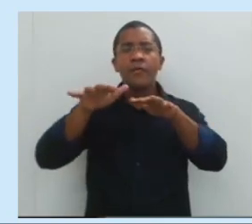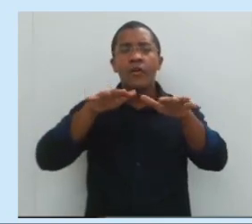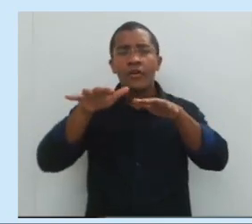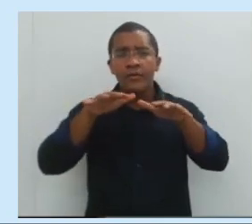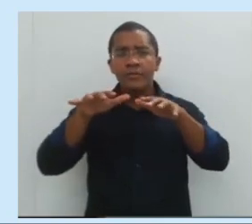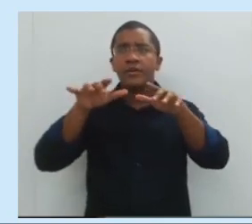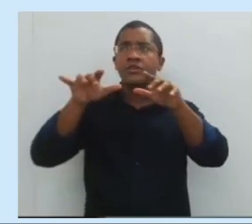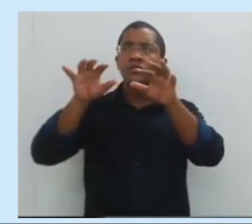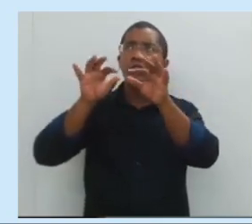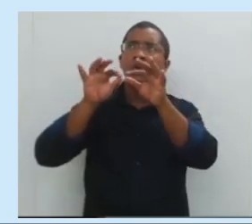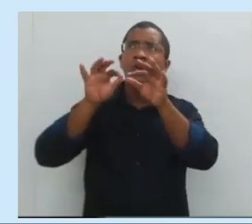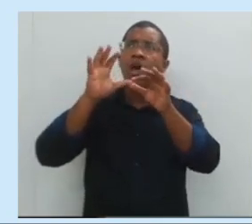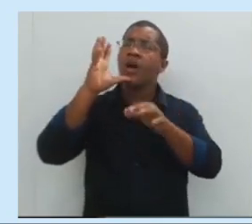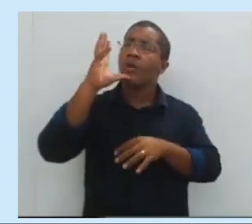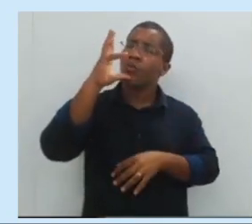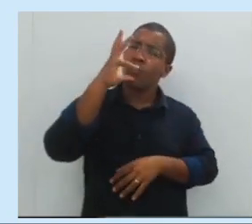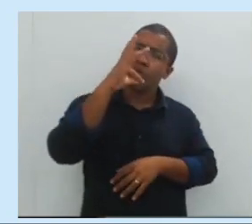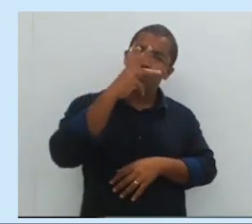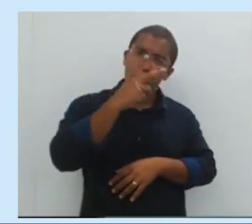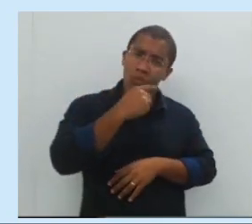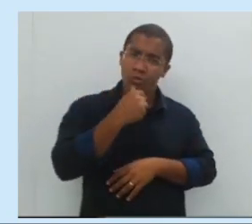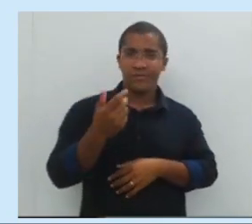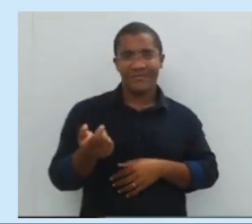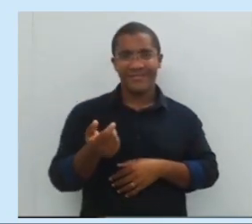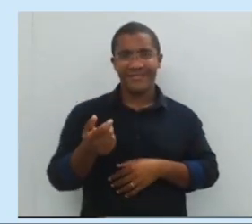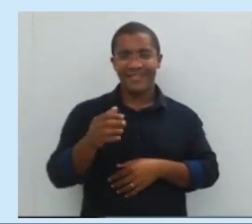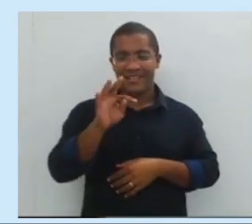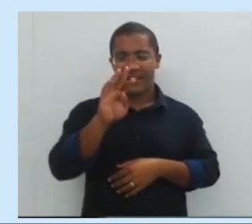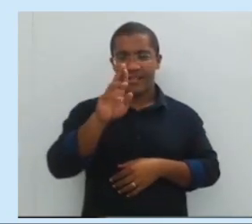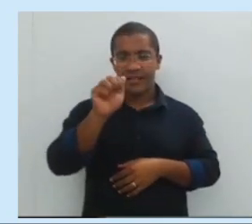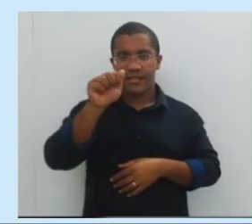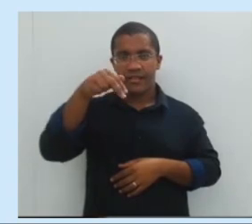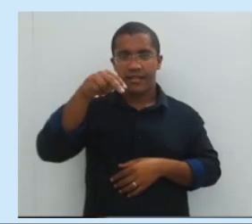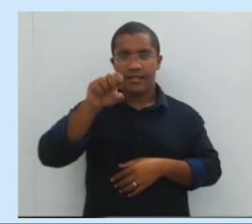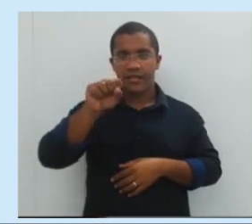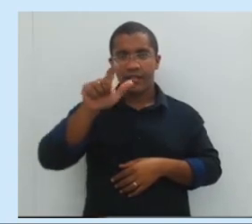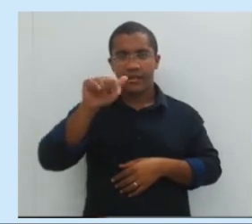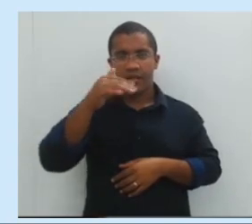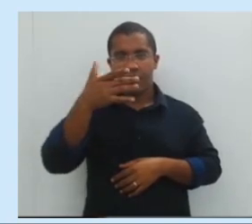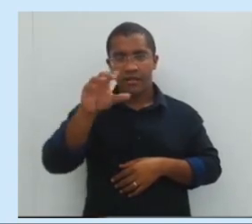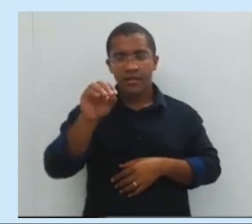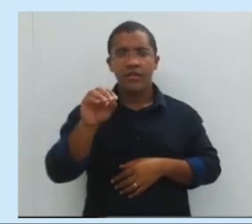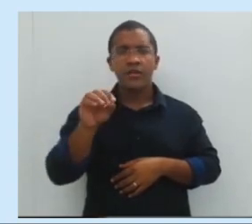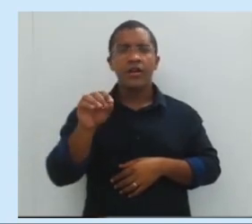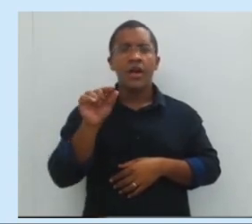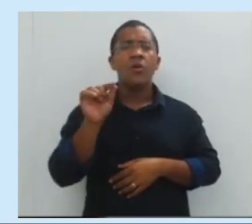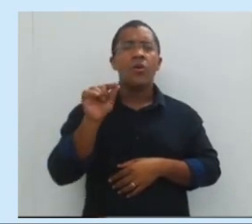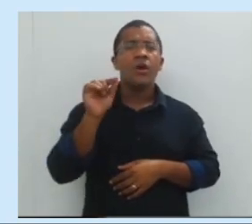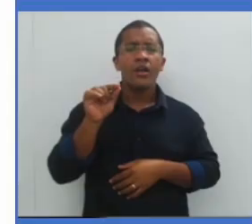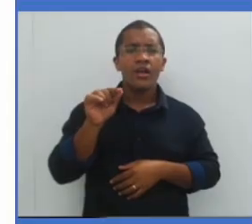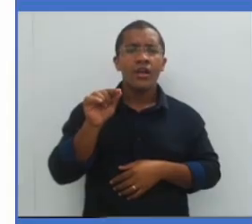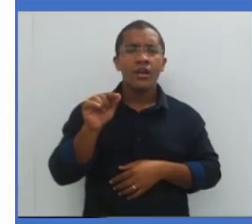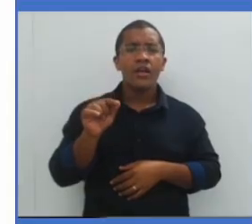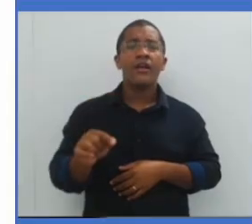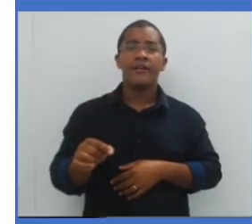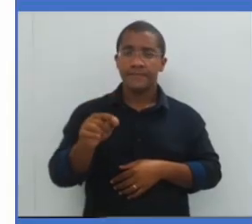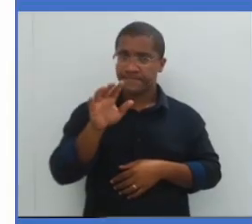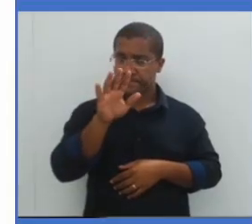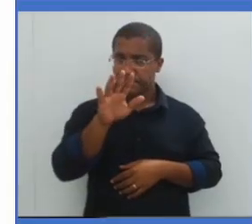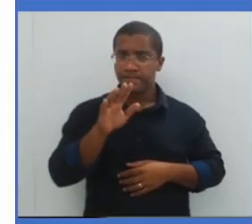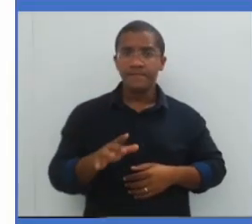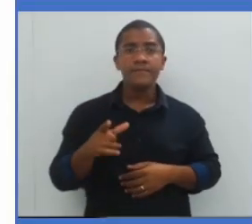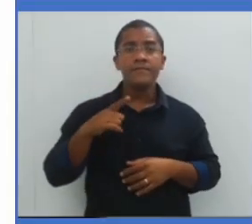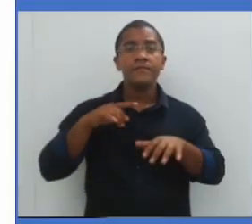que vai ser longo. Translação. Significa o que nesse movimento? Bora lá!